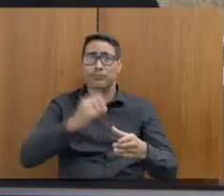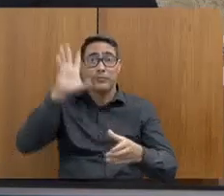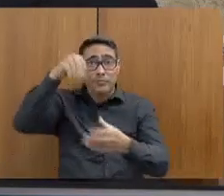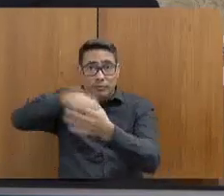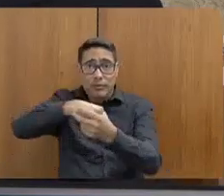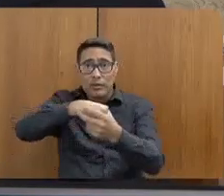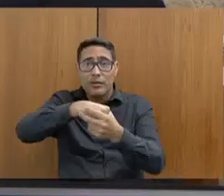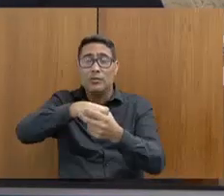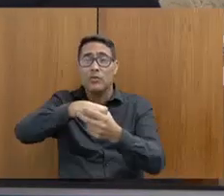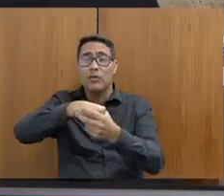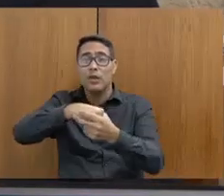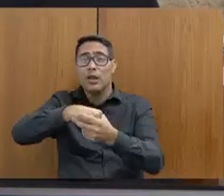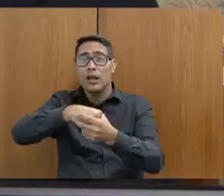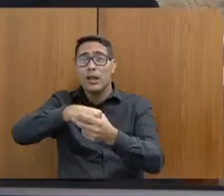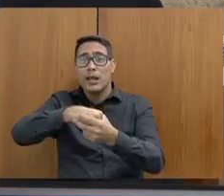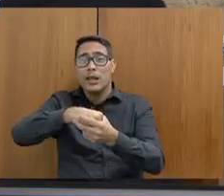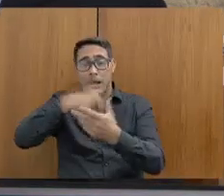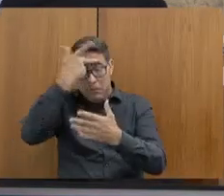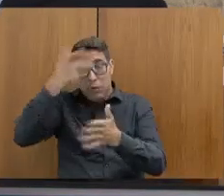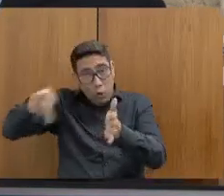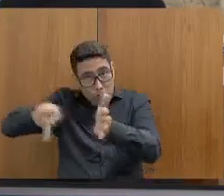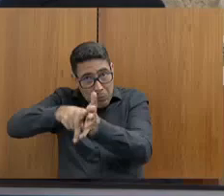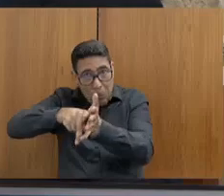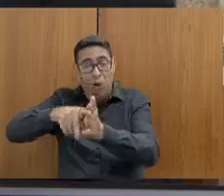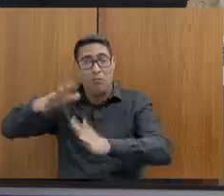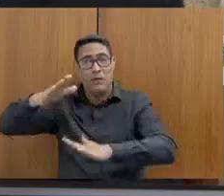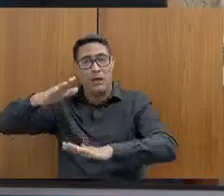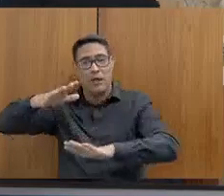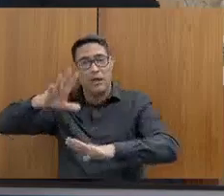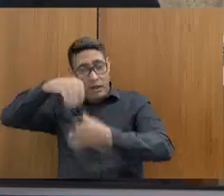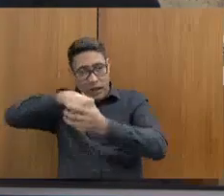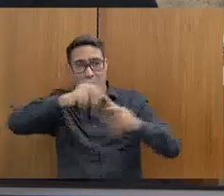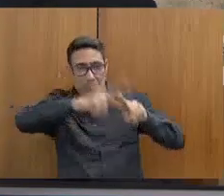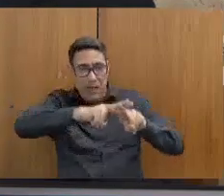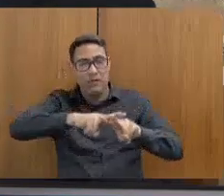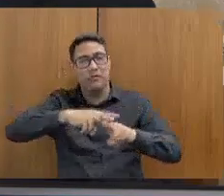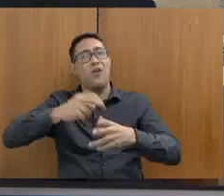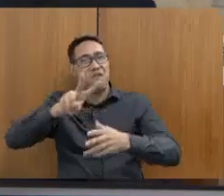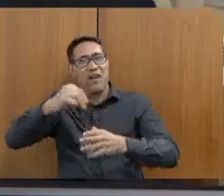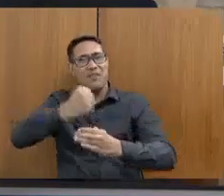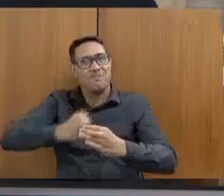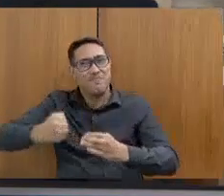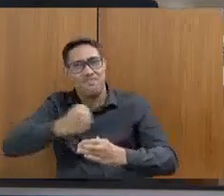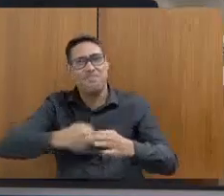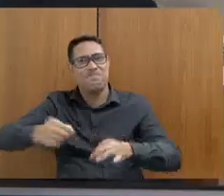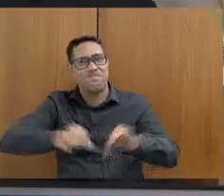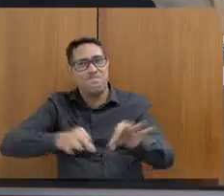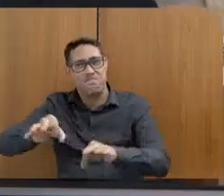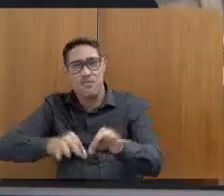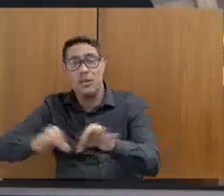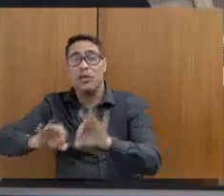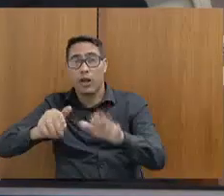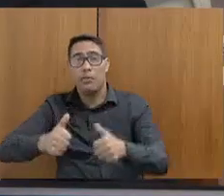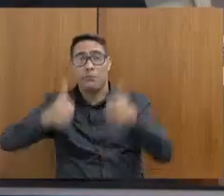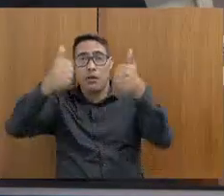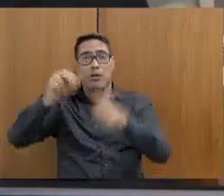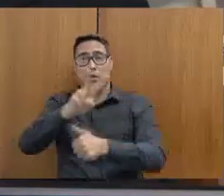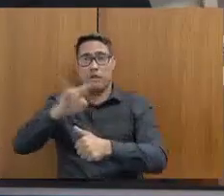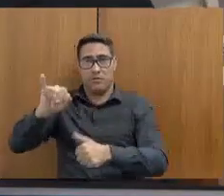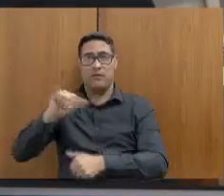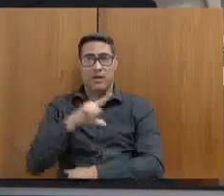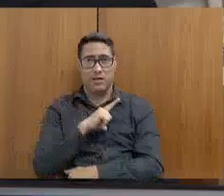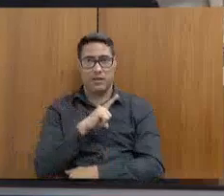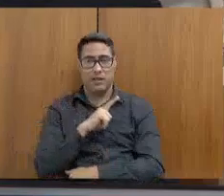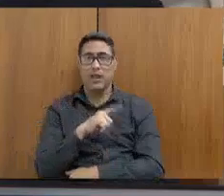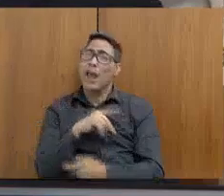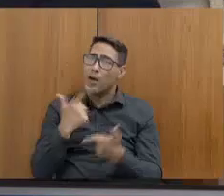feita pelas próprias empresas, habilitadas pelo SENAC, então a tendência à melhora dessa alimentação é muito grande. É um problema realmente que a gente